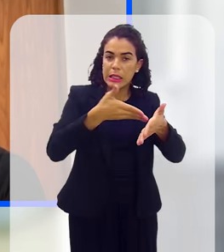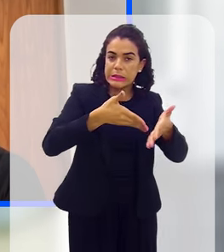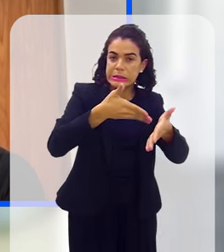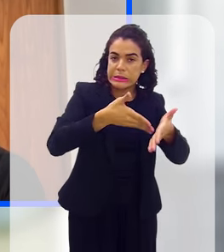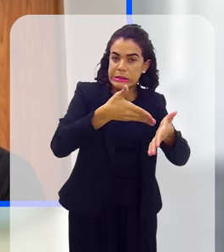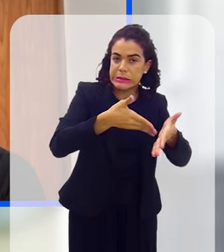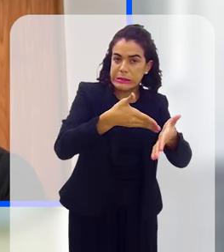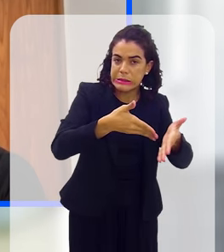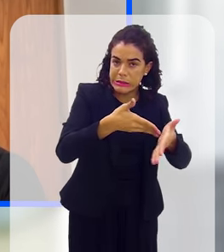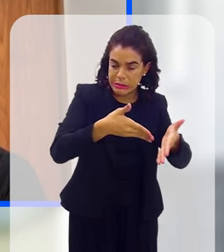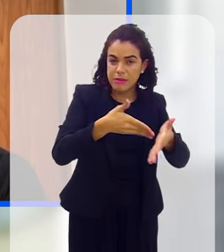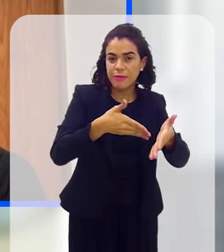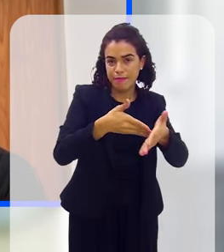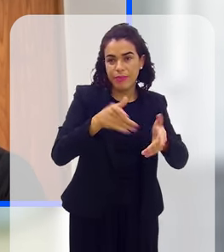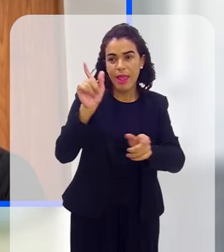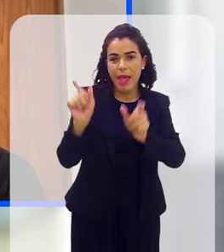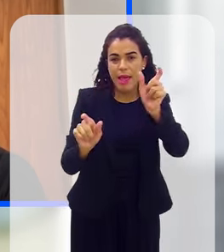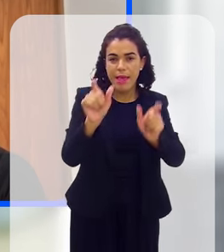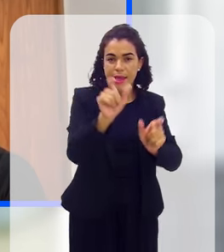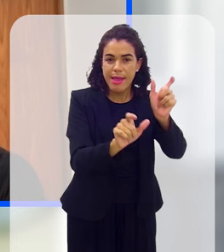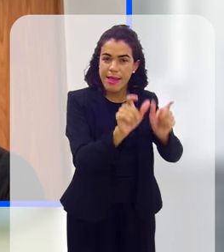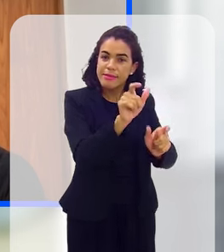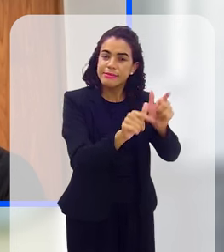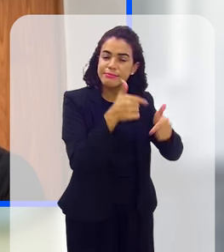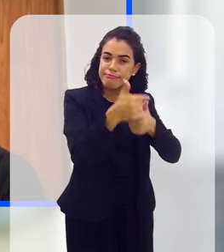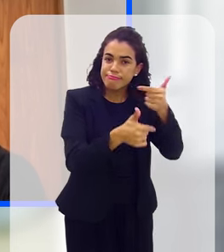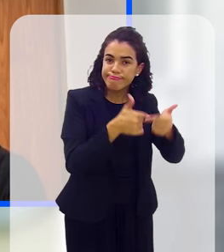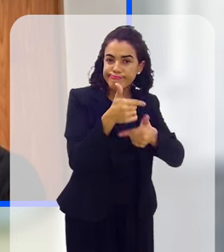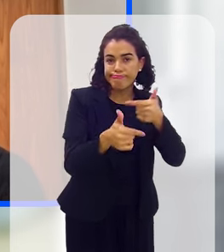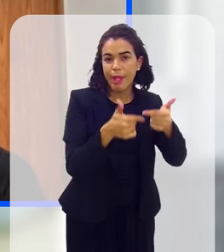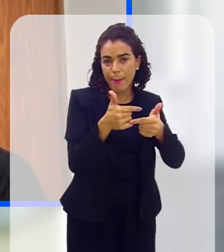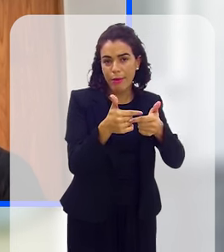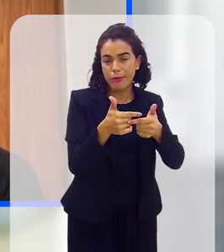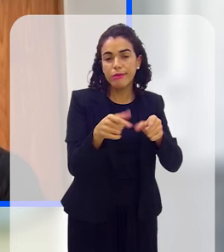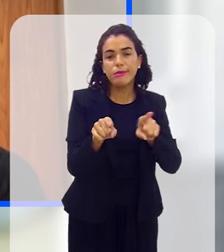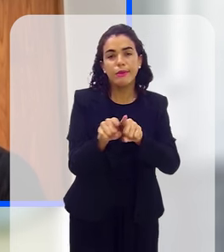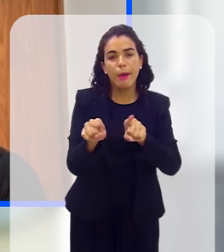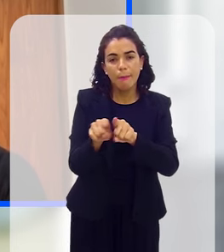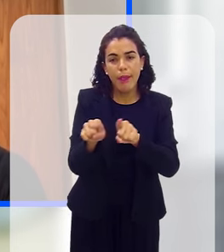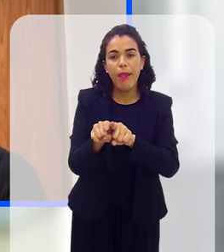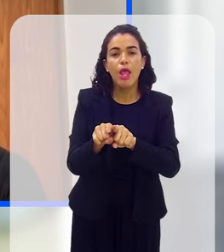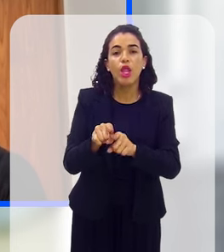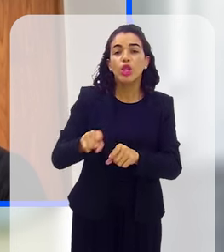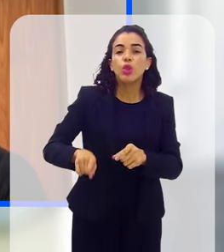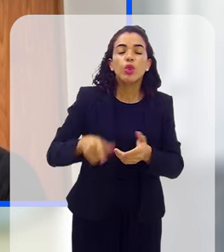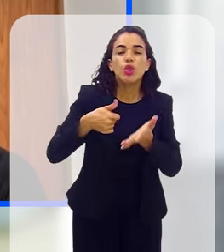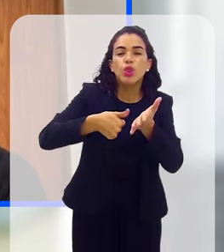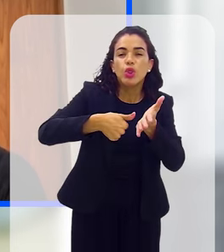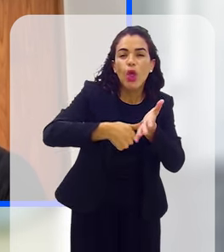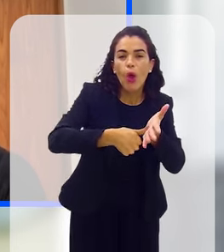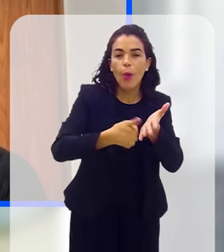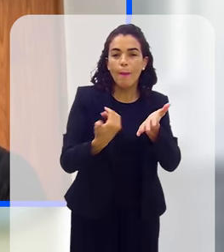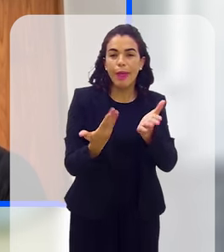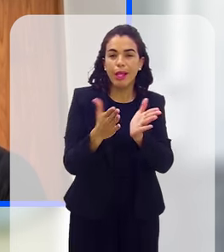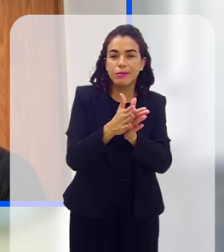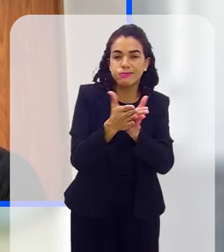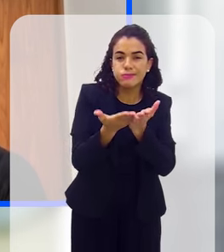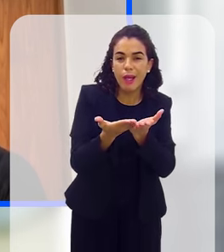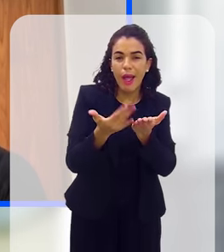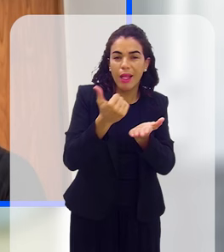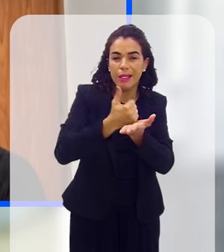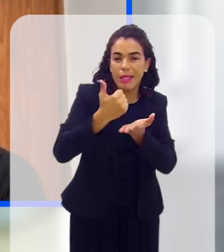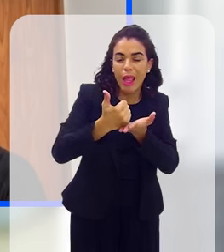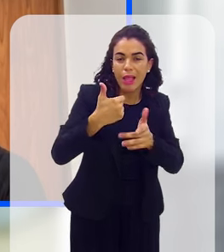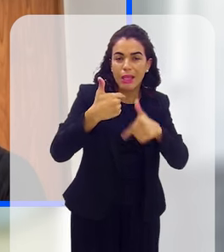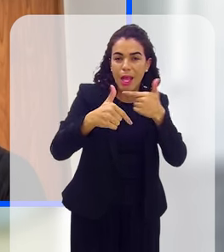liberdade que esses trabalhadores têm, ao mesmo tempo são recolhidos documentos, né, eles